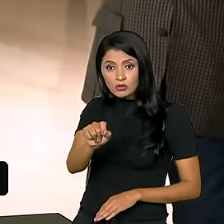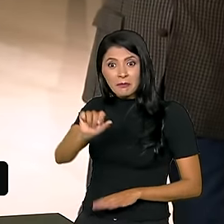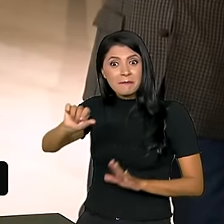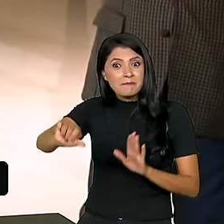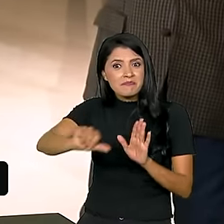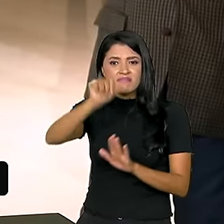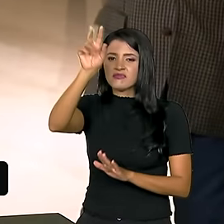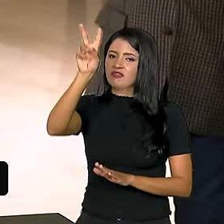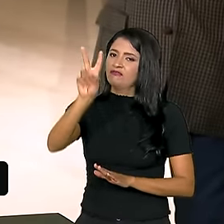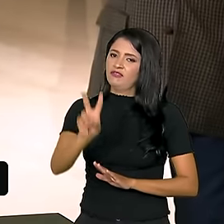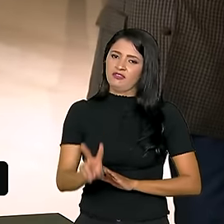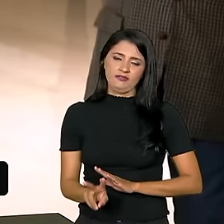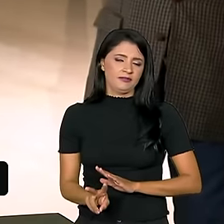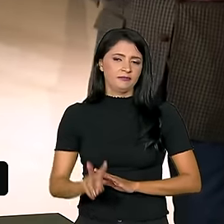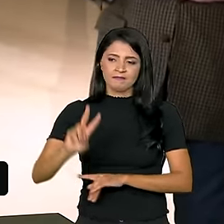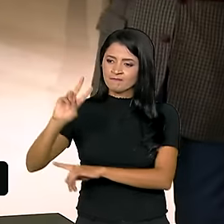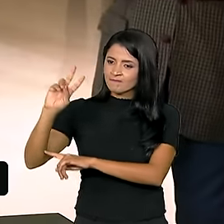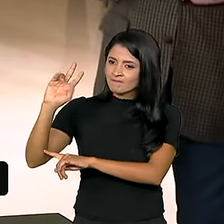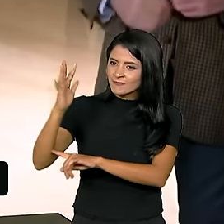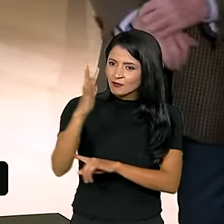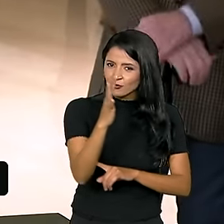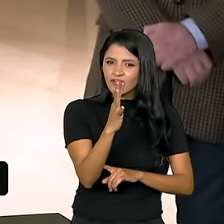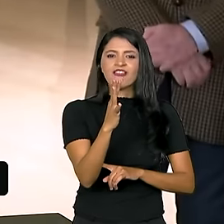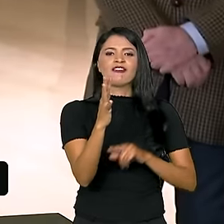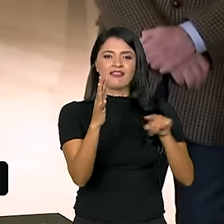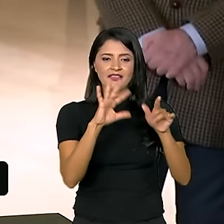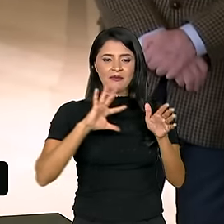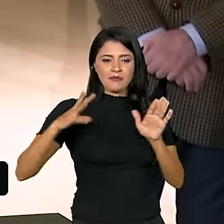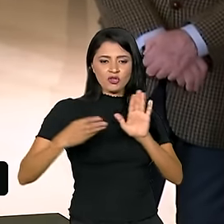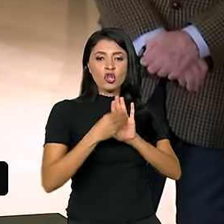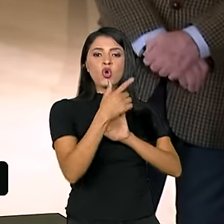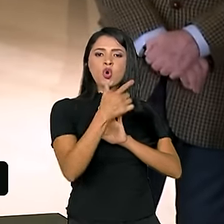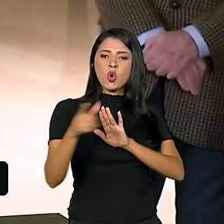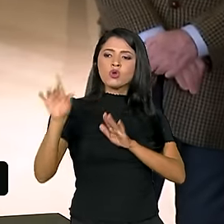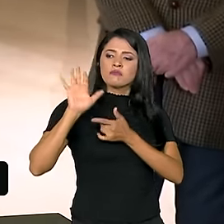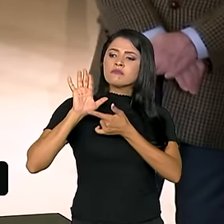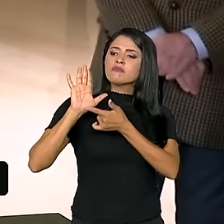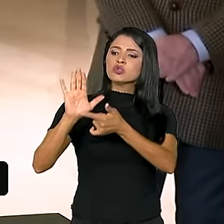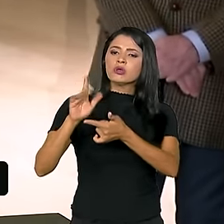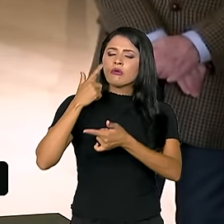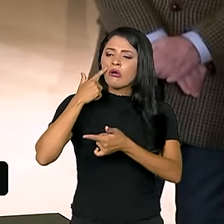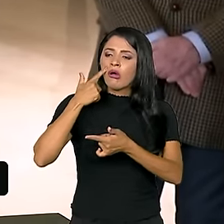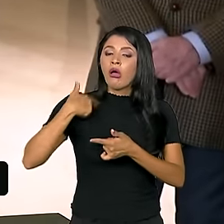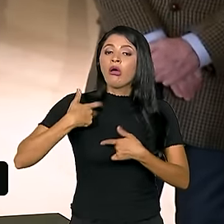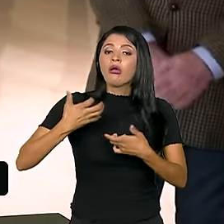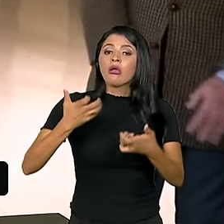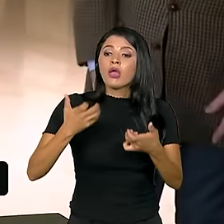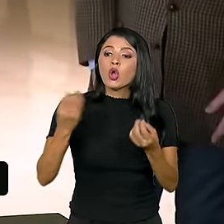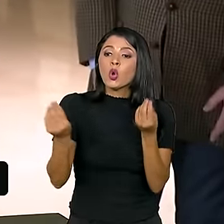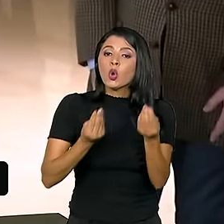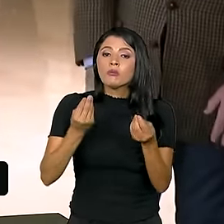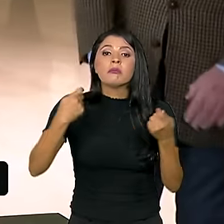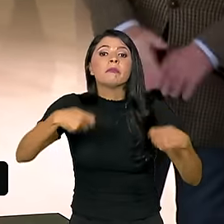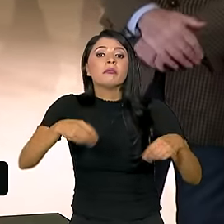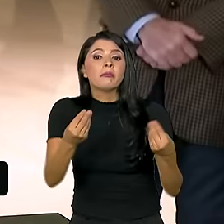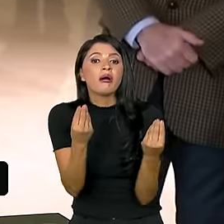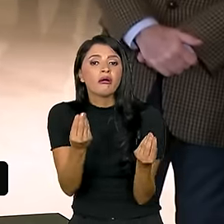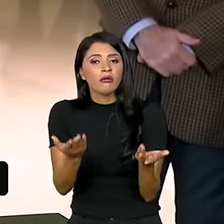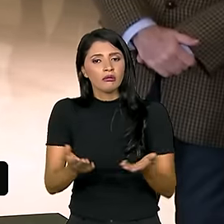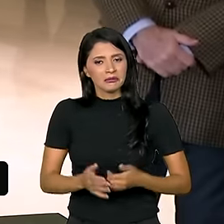floresta amazônica e outras florestas falaram o que querem, como querem e para que querem.